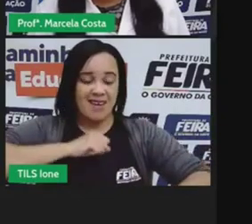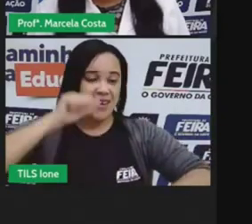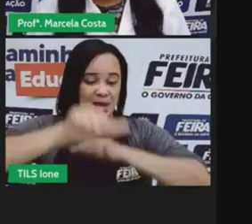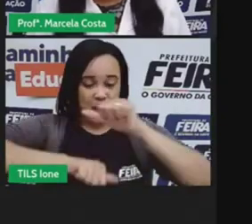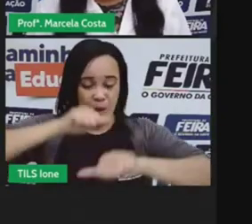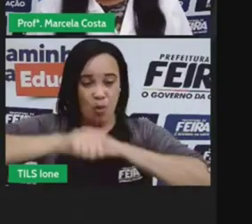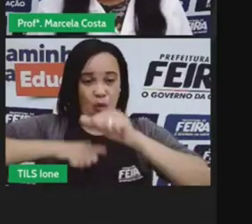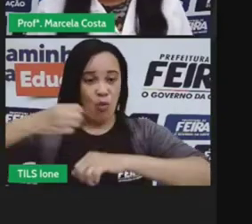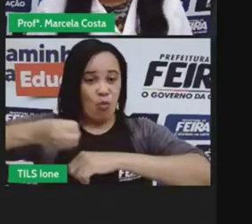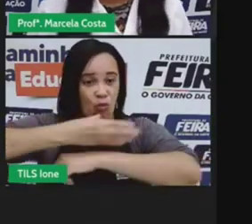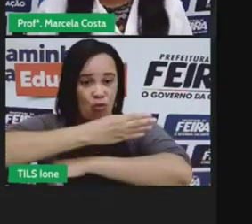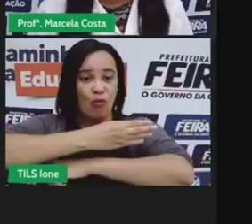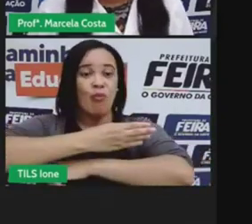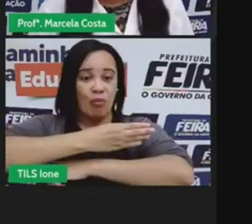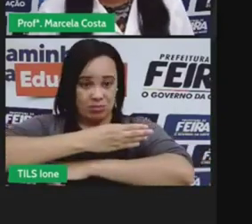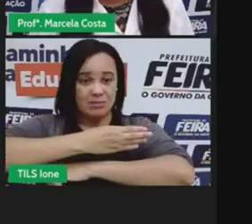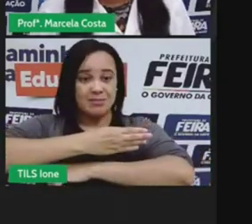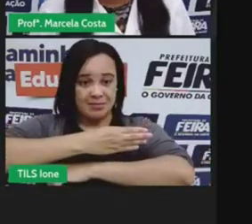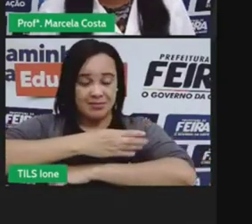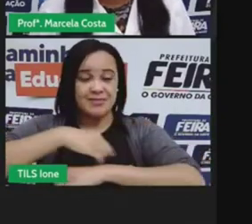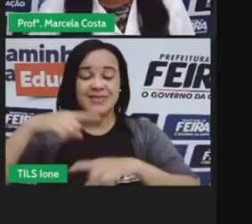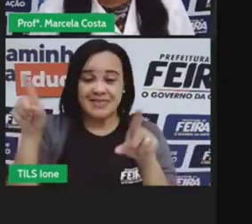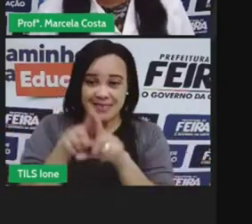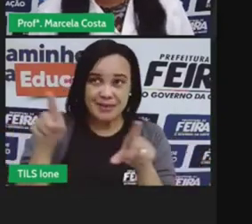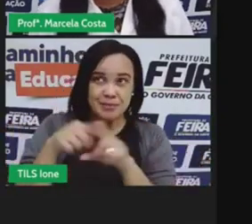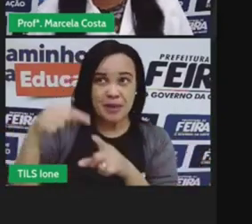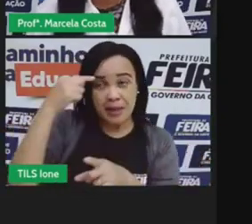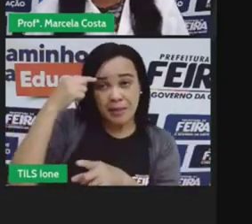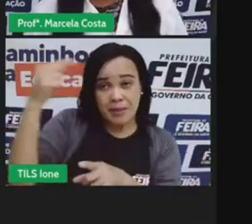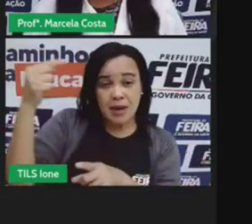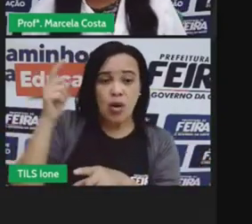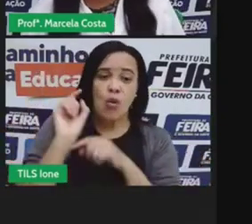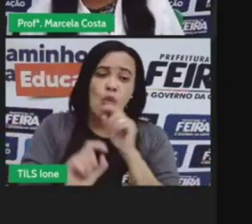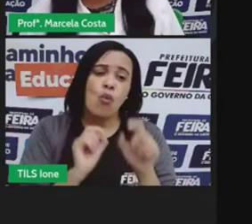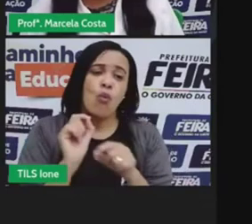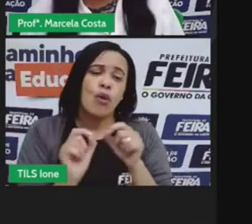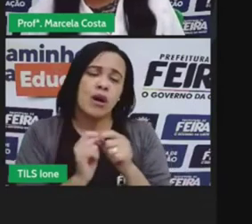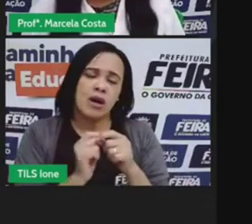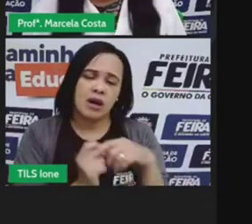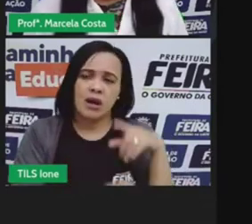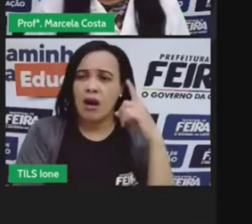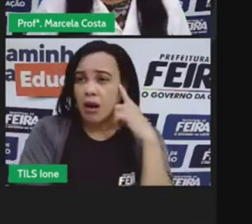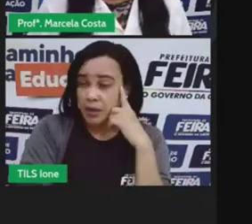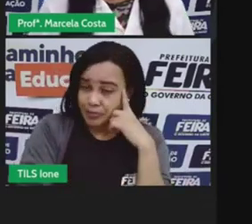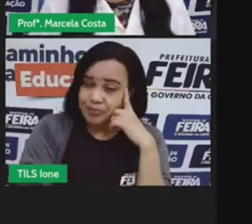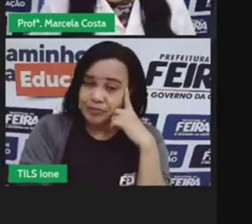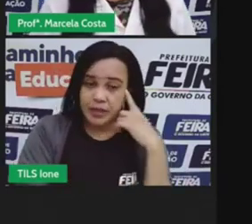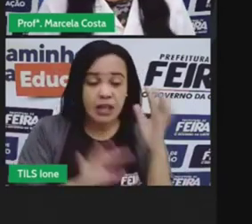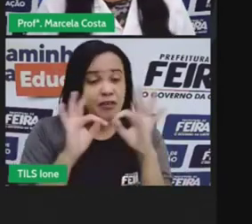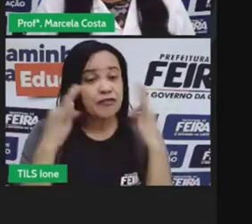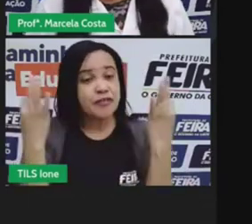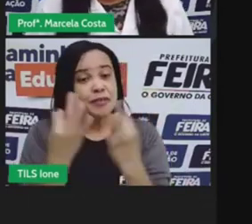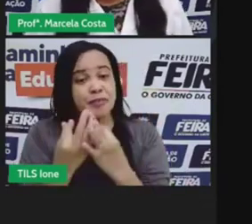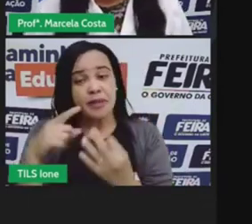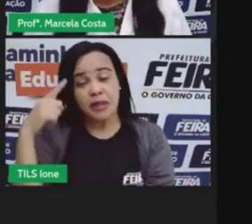ah você estava você esses familiares estavam pensando aí e